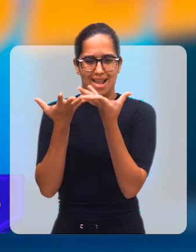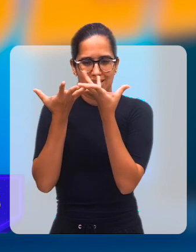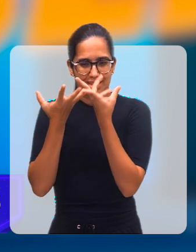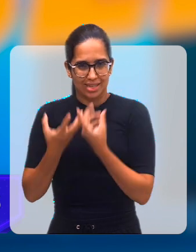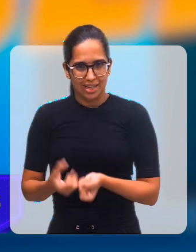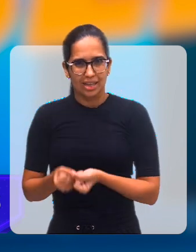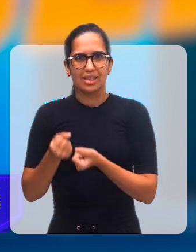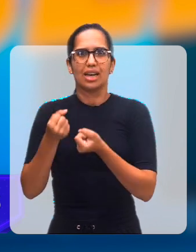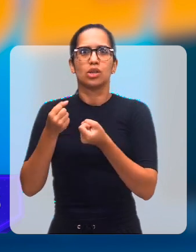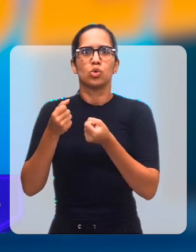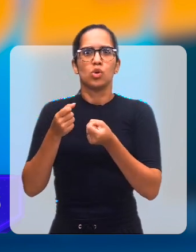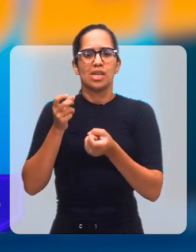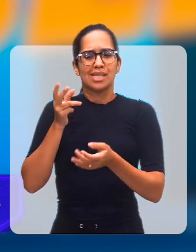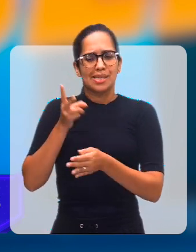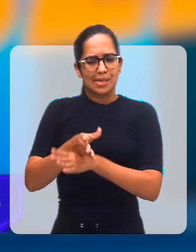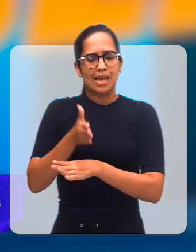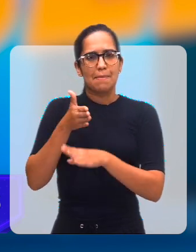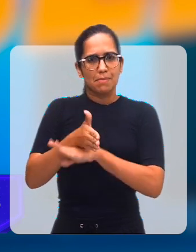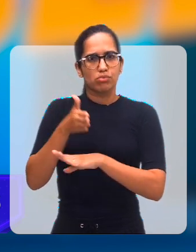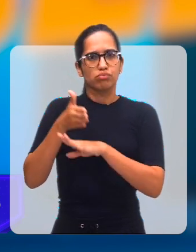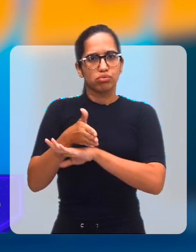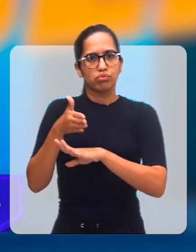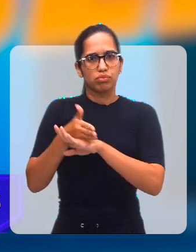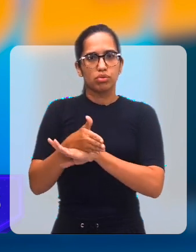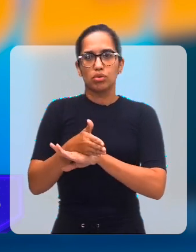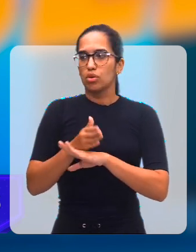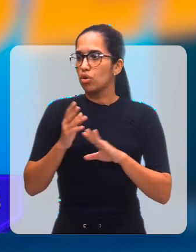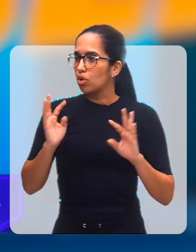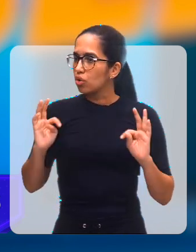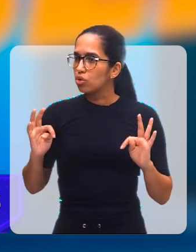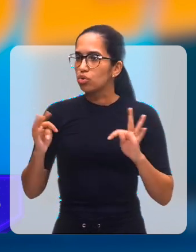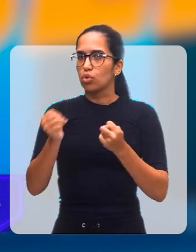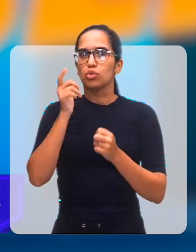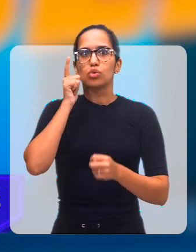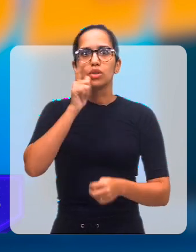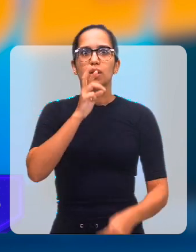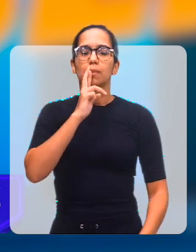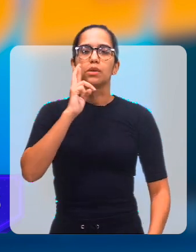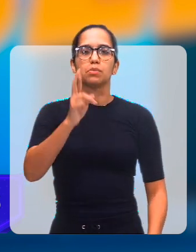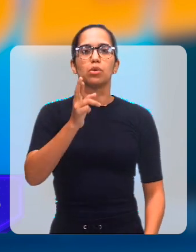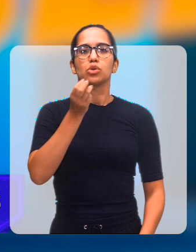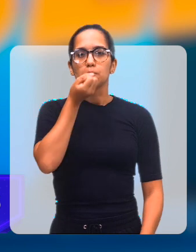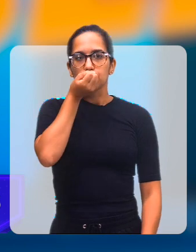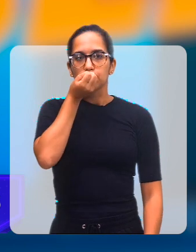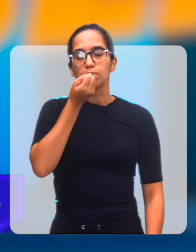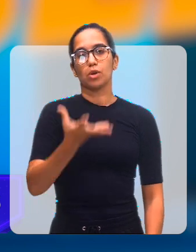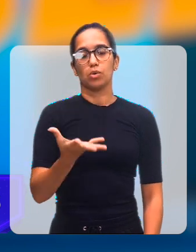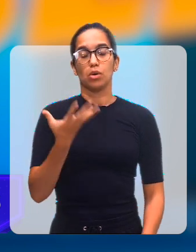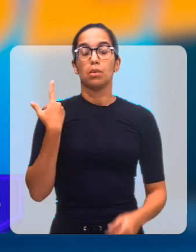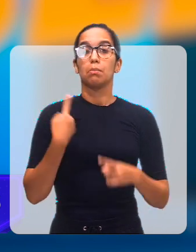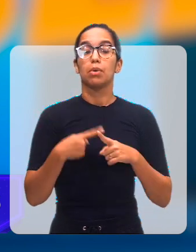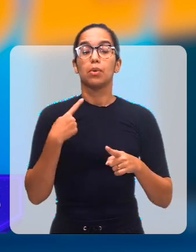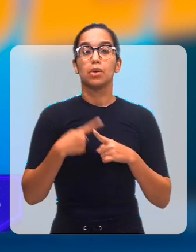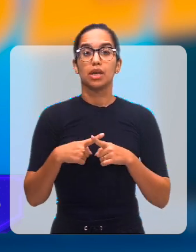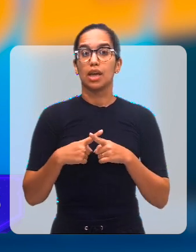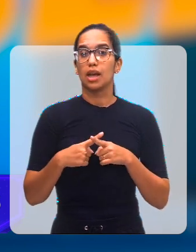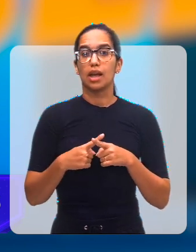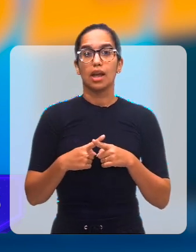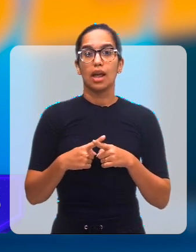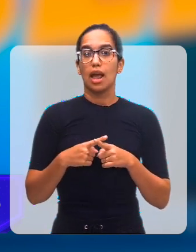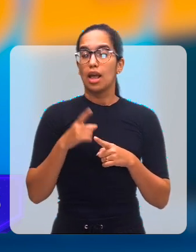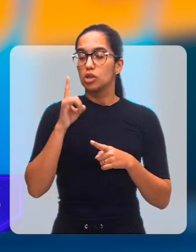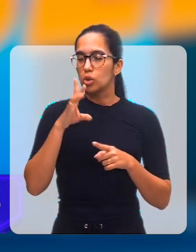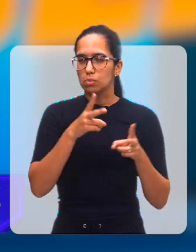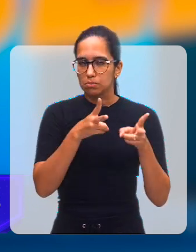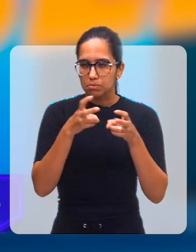a adesão da família com a frequência, todo caso é um caso de sucesso. Por que? Isso